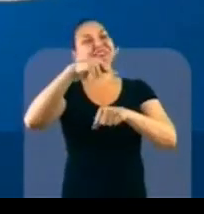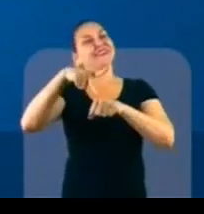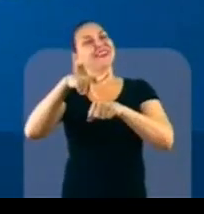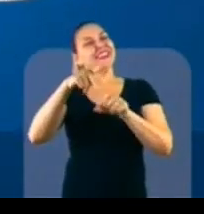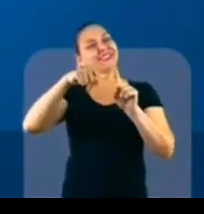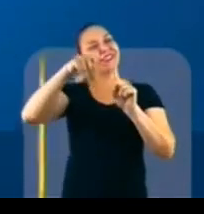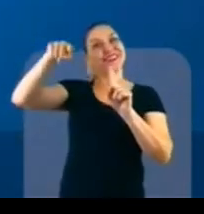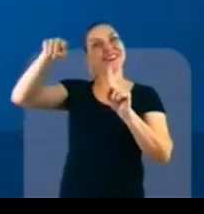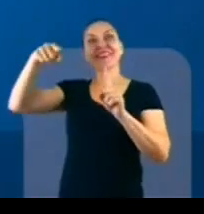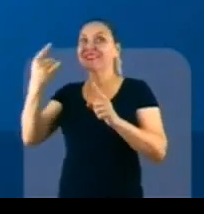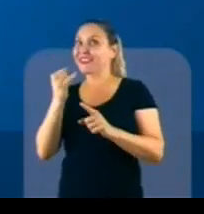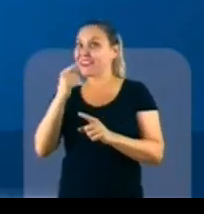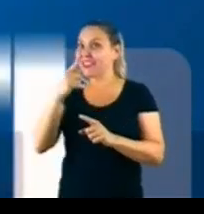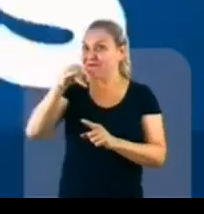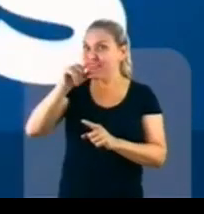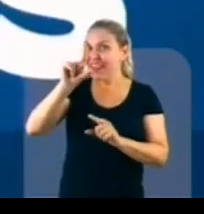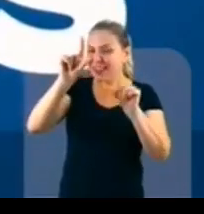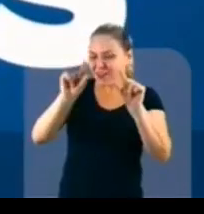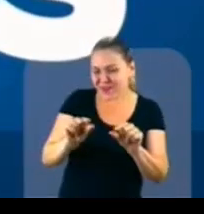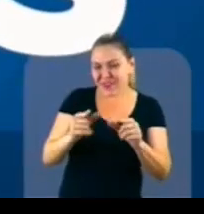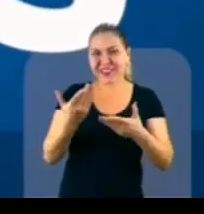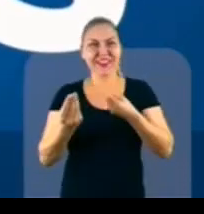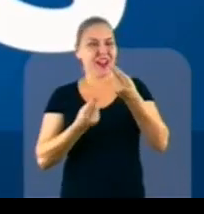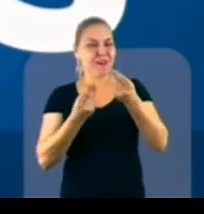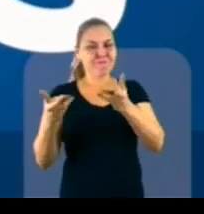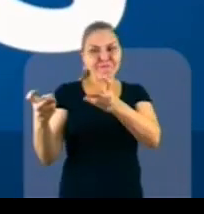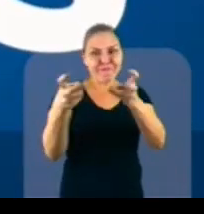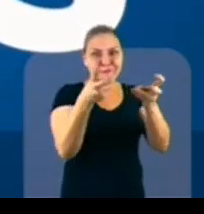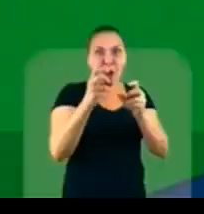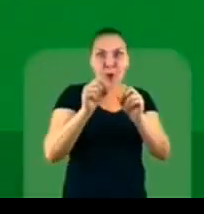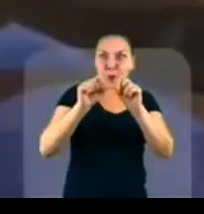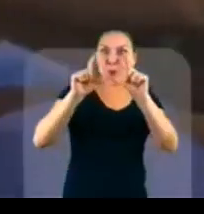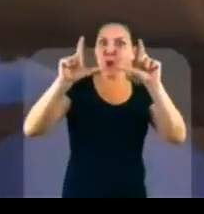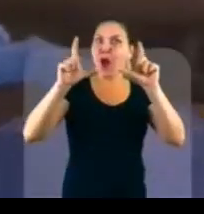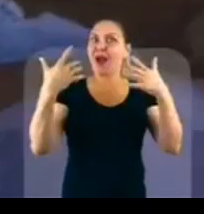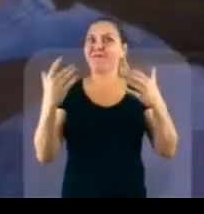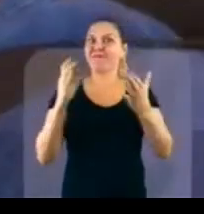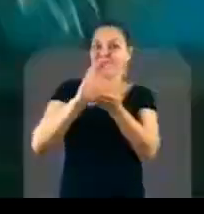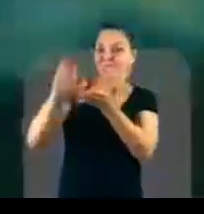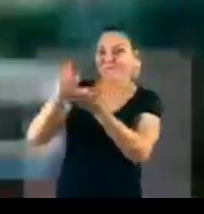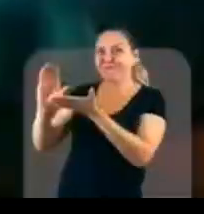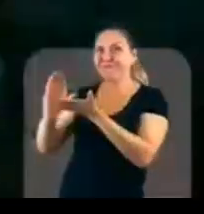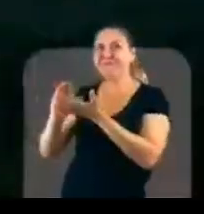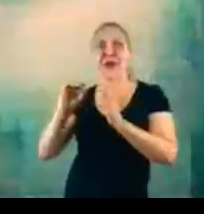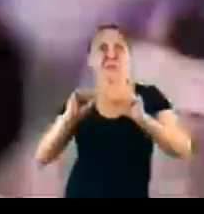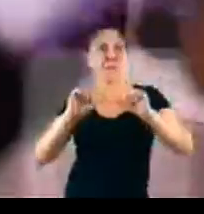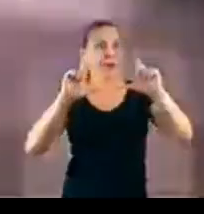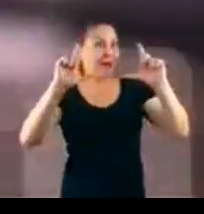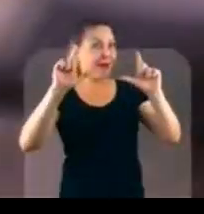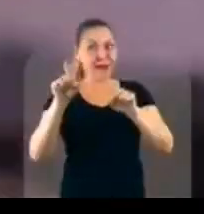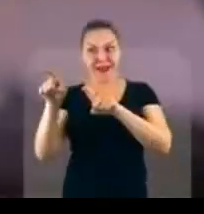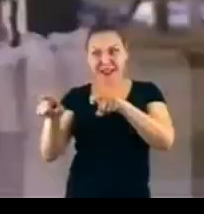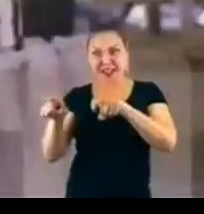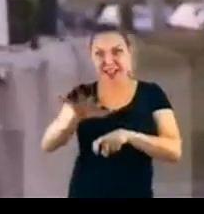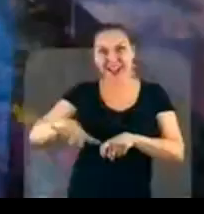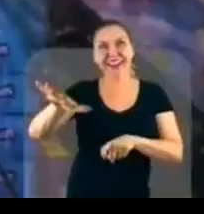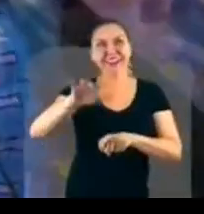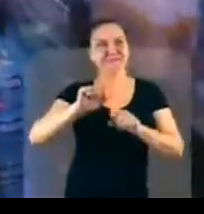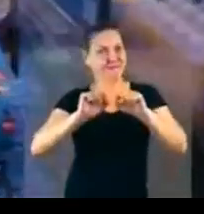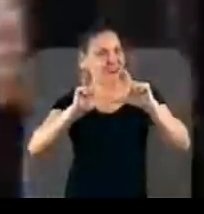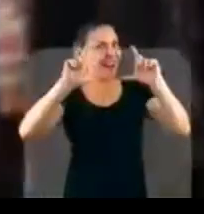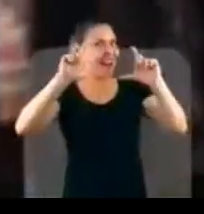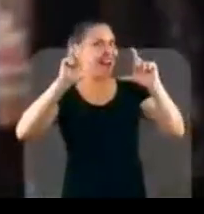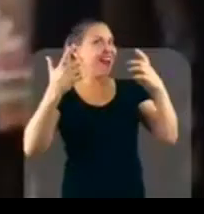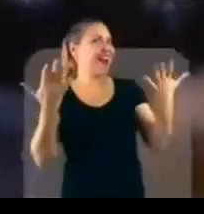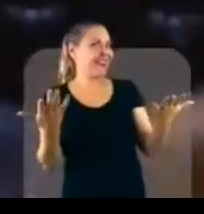arrecadações, subi, investimentos, subi. Se em plena pandemia, o Brasil gerou quatro